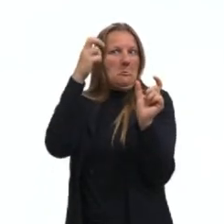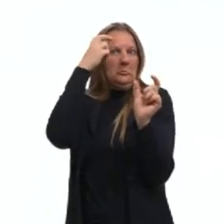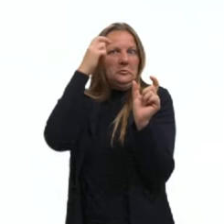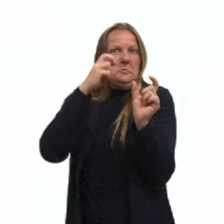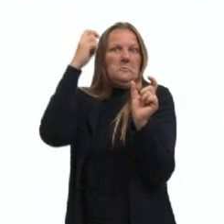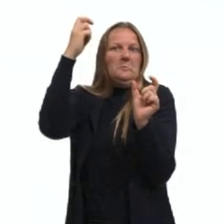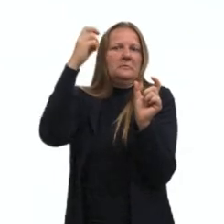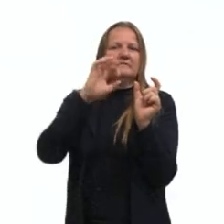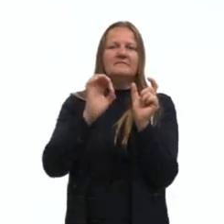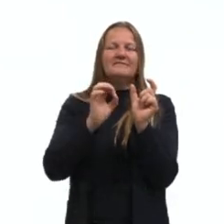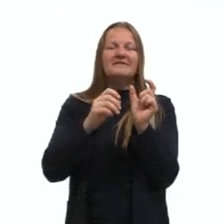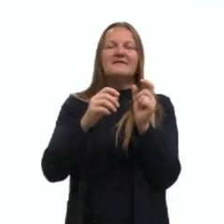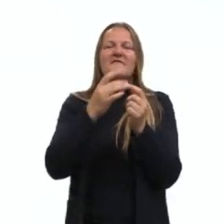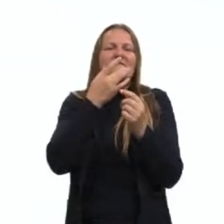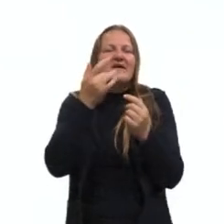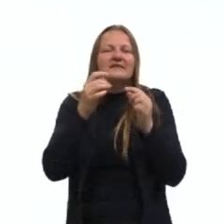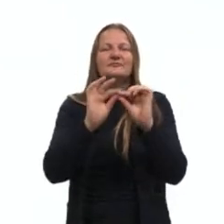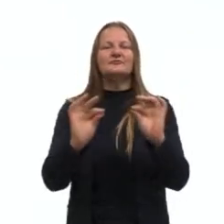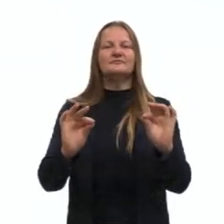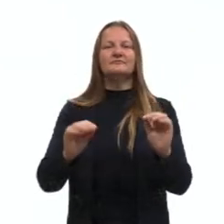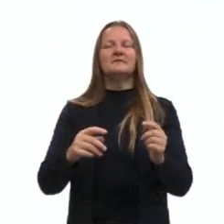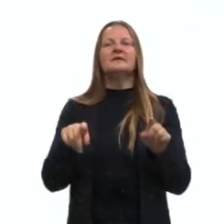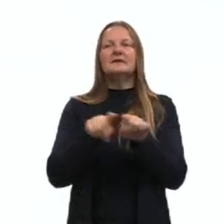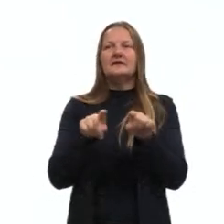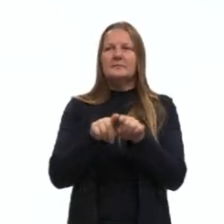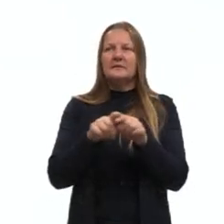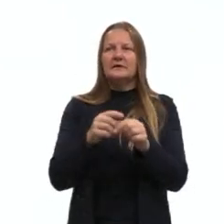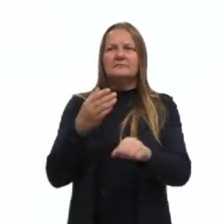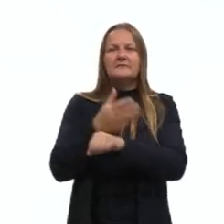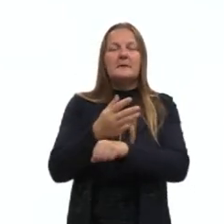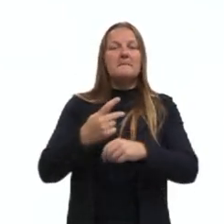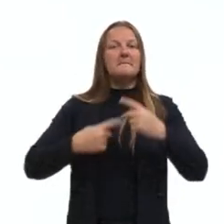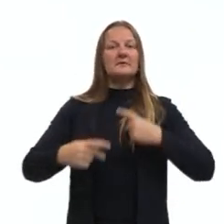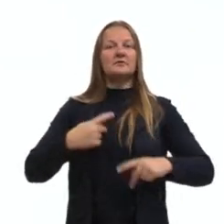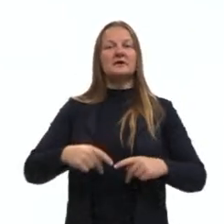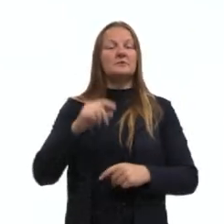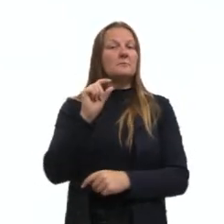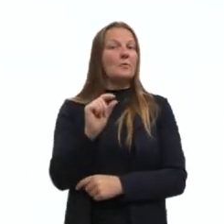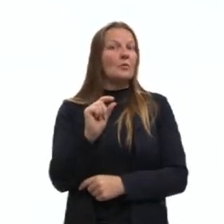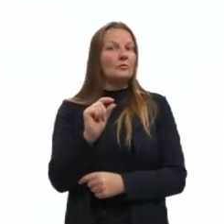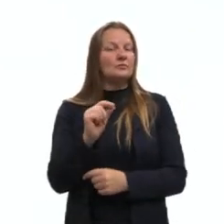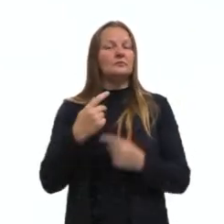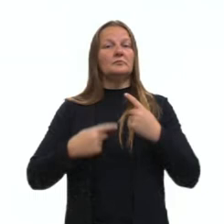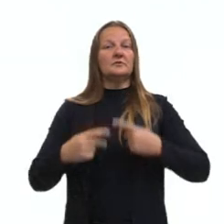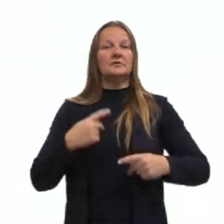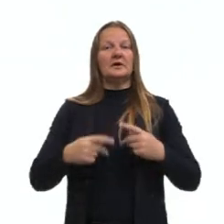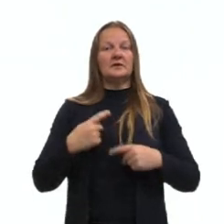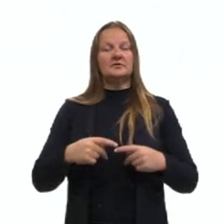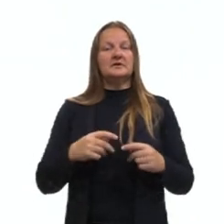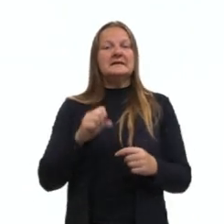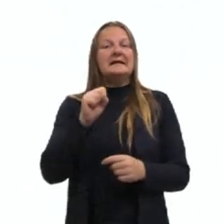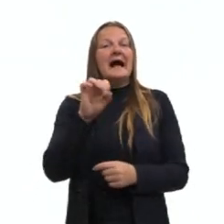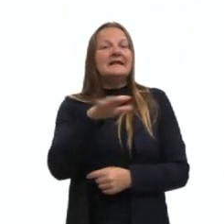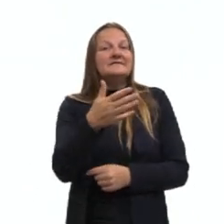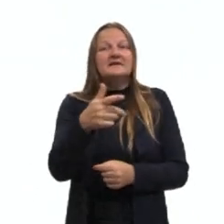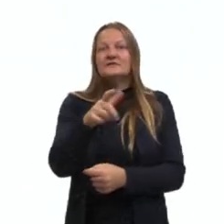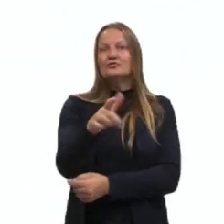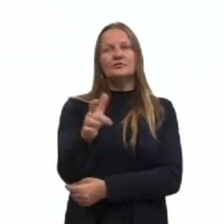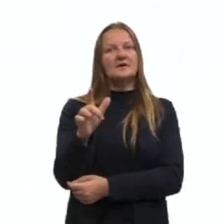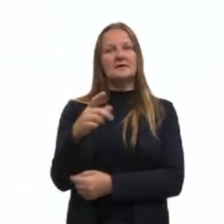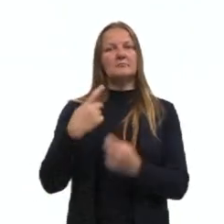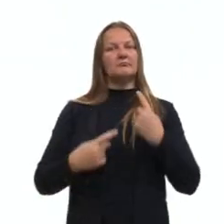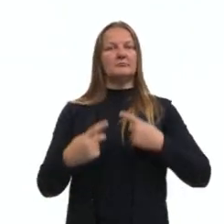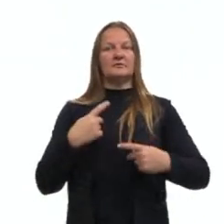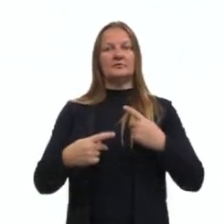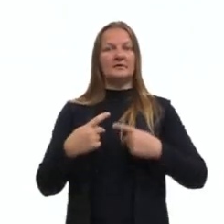A gente vai ter presença de poucos personagens, se houver, porque se houver, no caso de